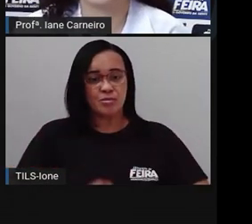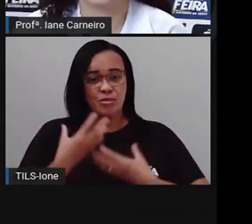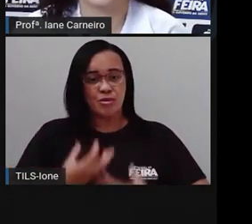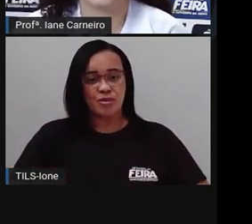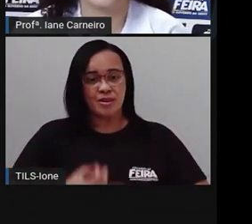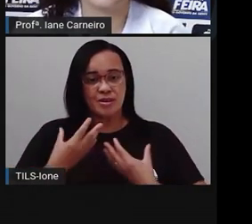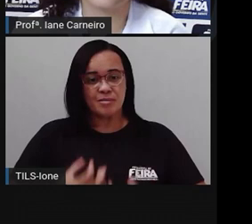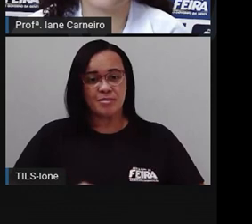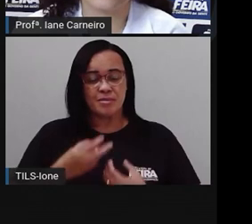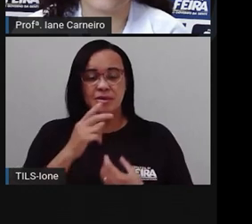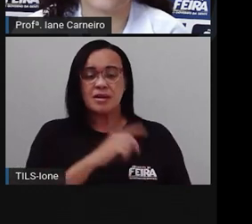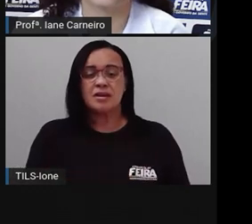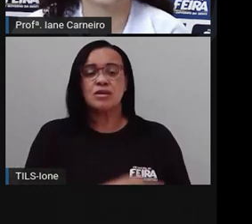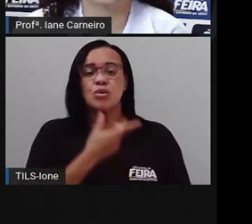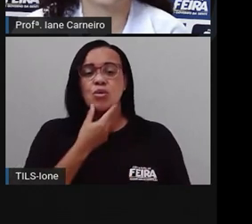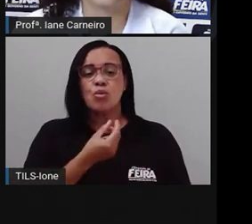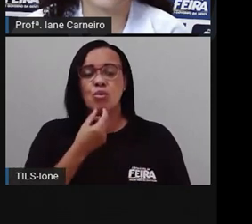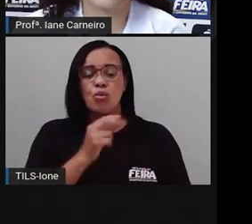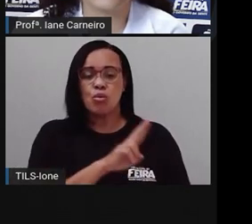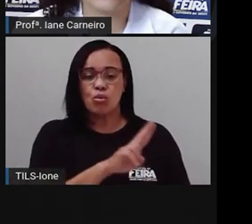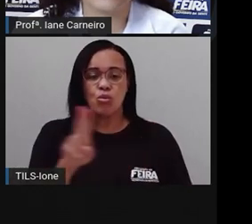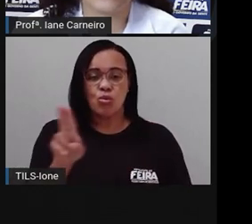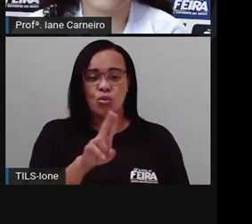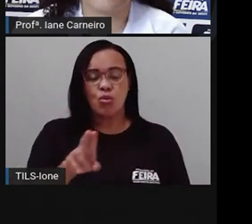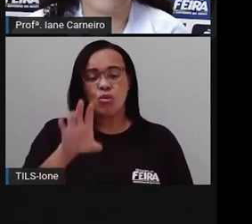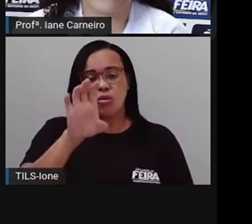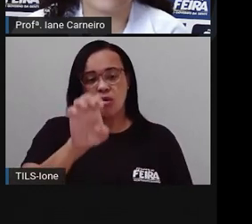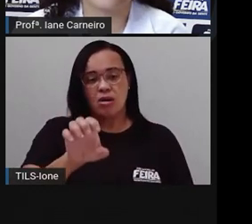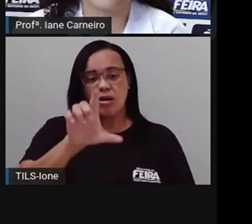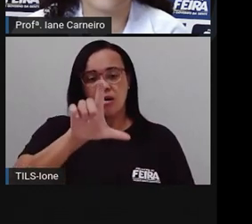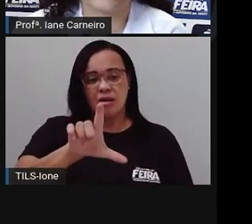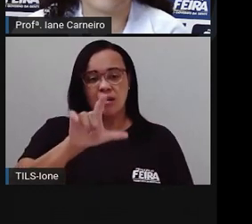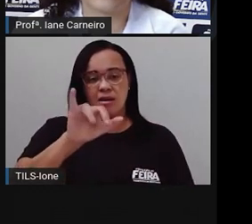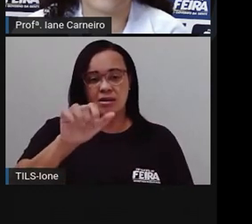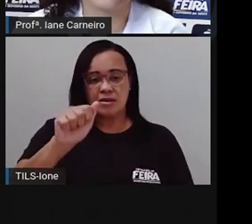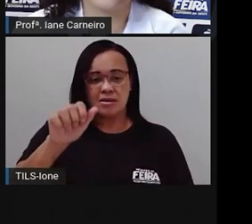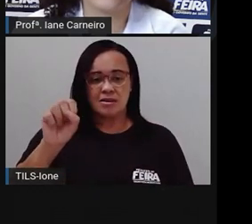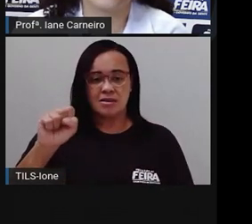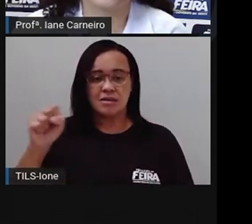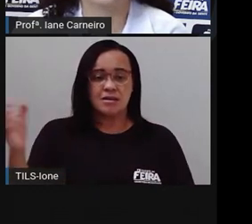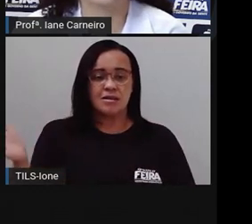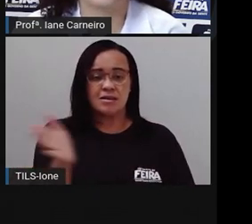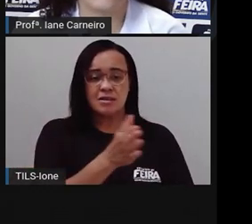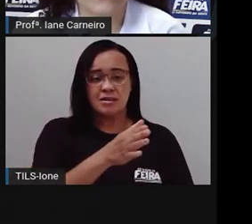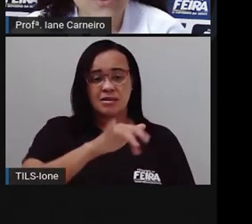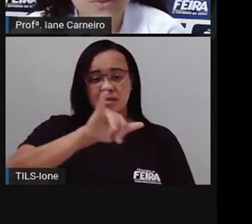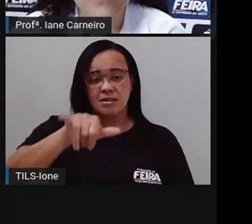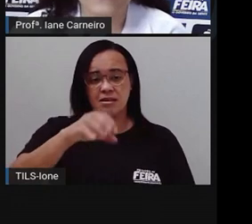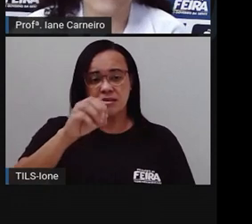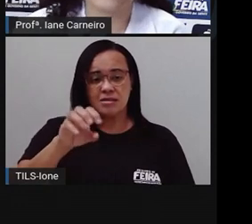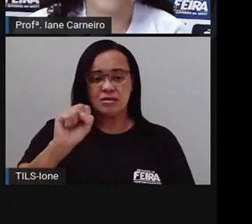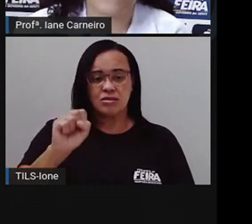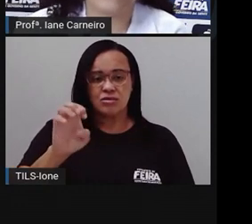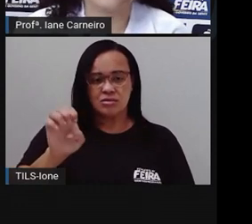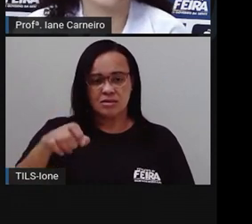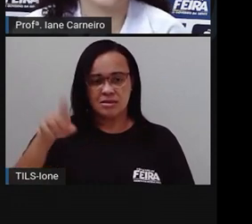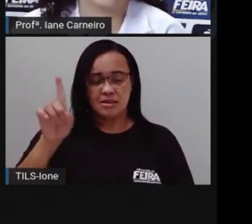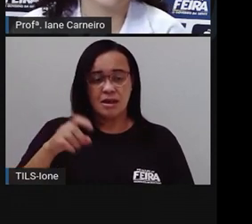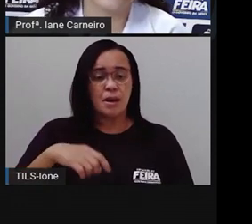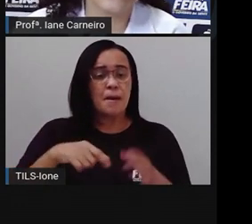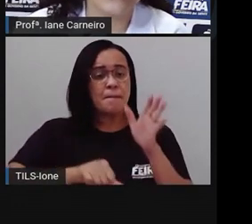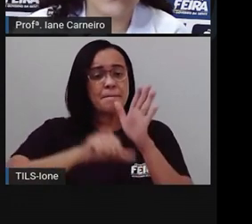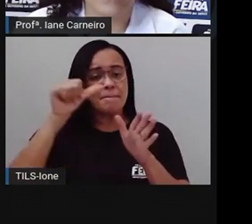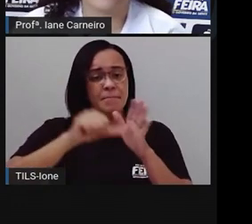de Elia José. Lembrando, ó, que essa parte do poema é o título e essa parte